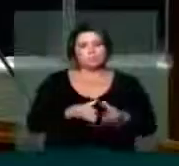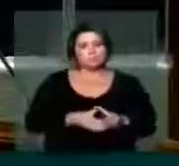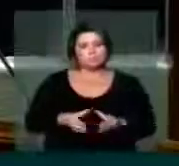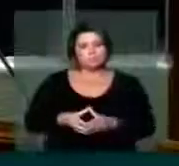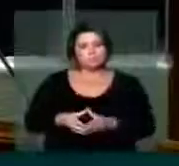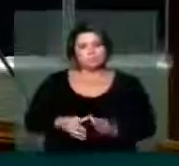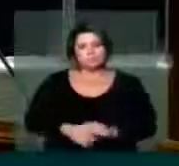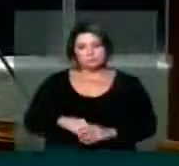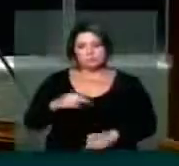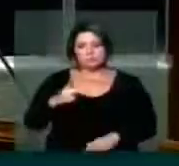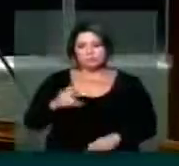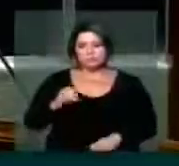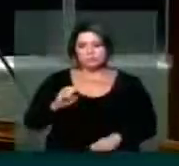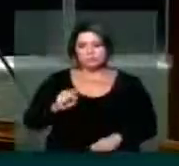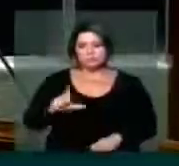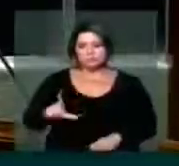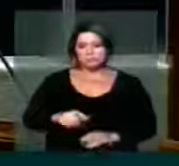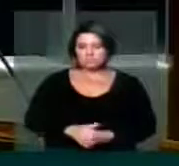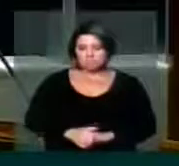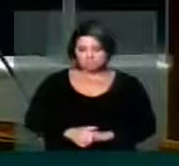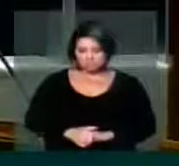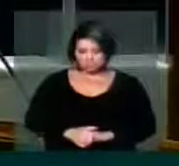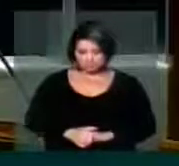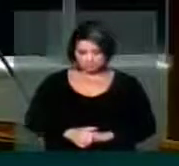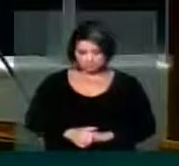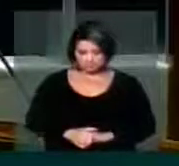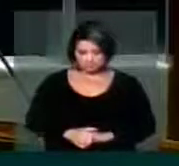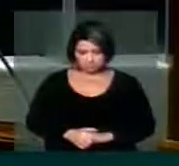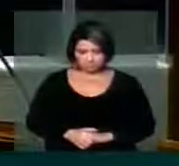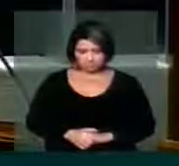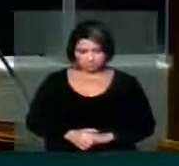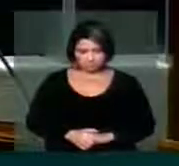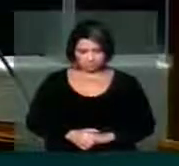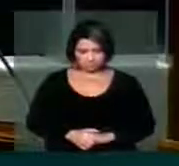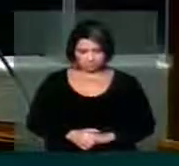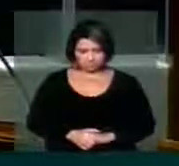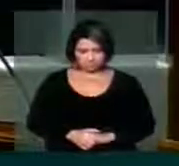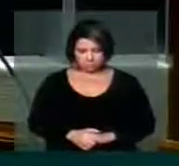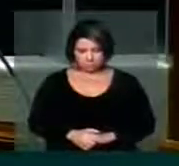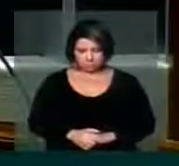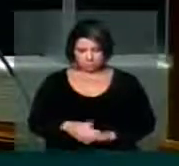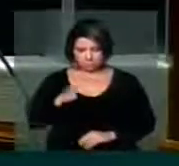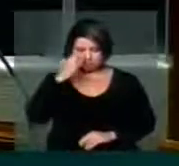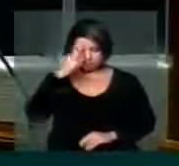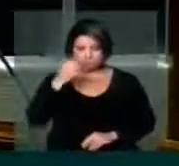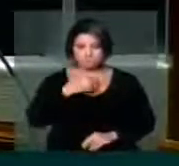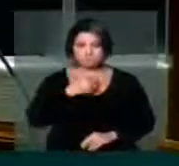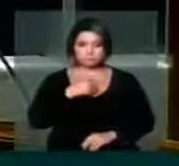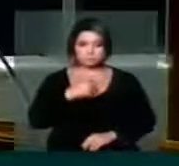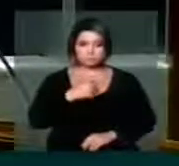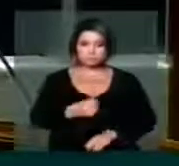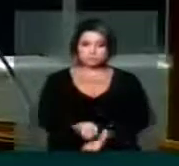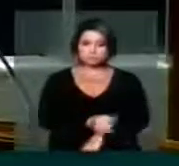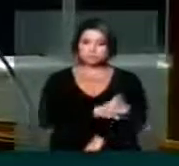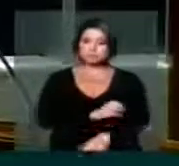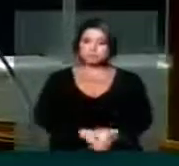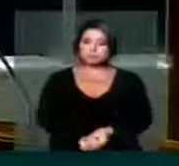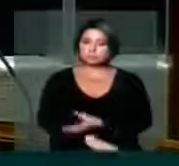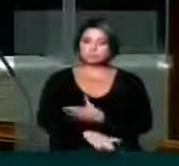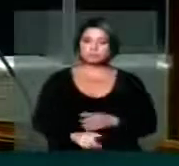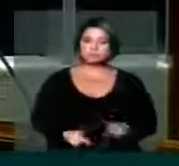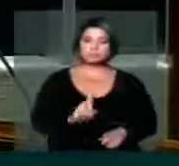o deputado Chico Alencar do pessoal, depois a gente fala sobre isso. E sabemos que emoção e sentimento não são